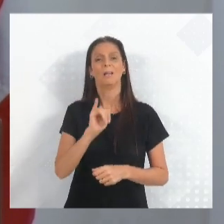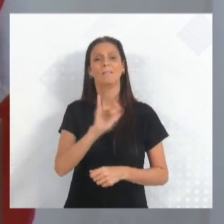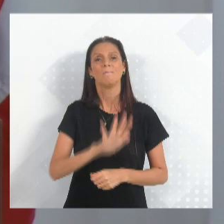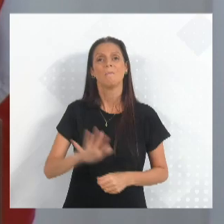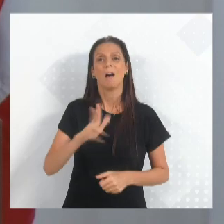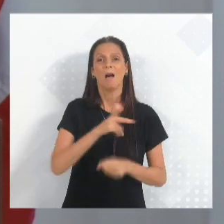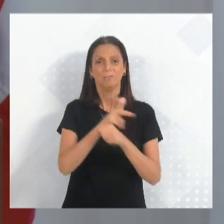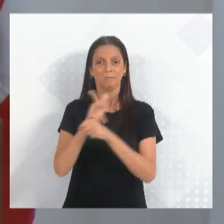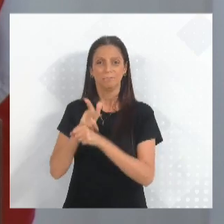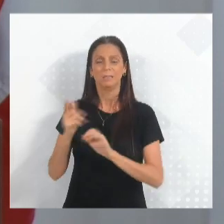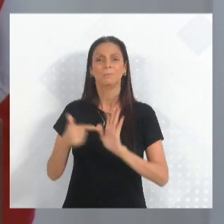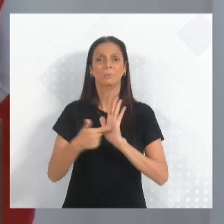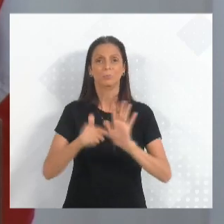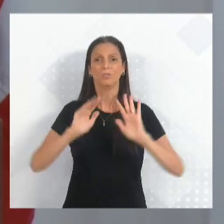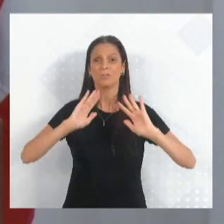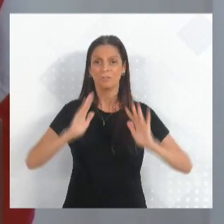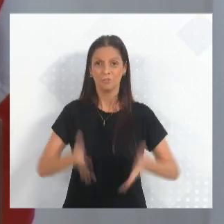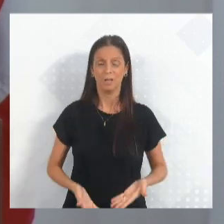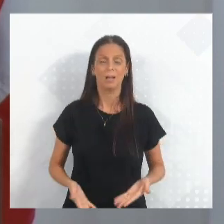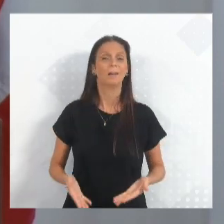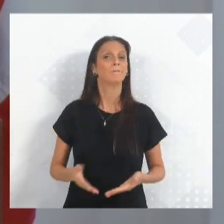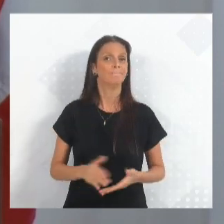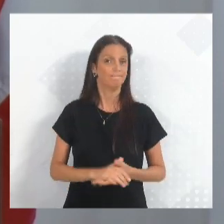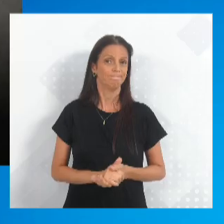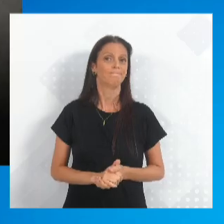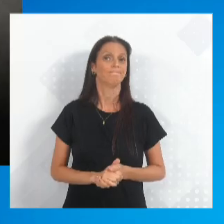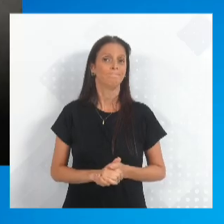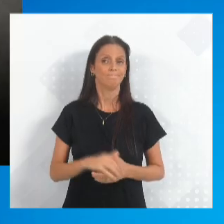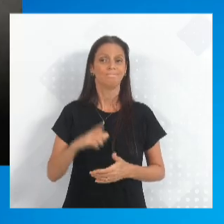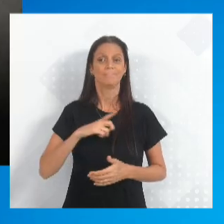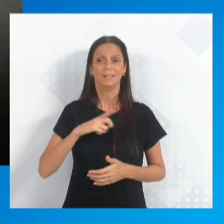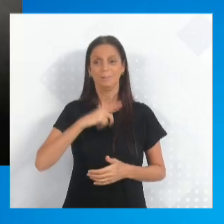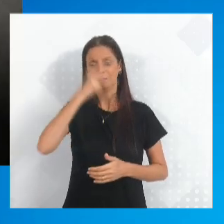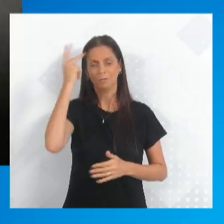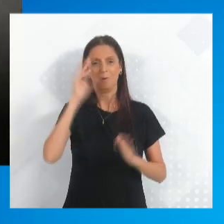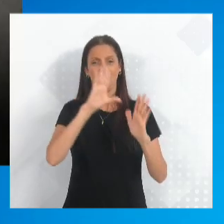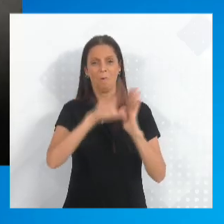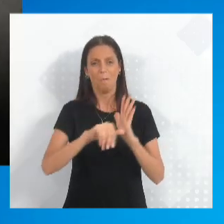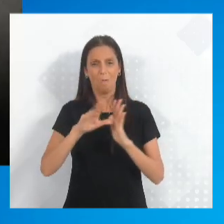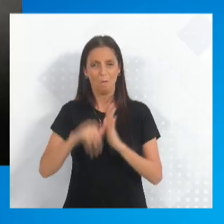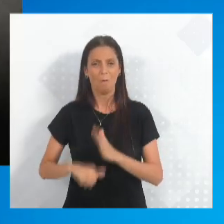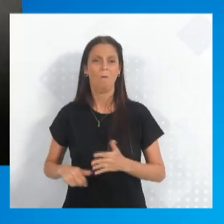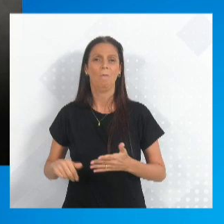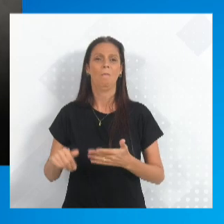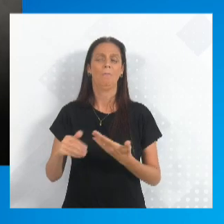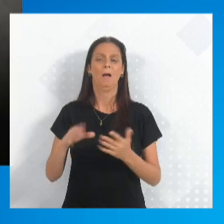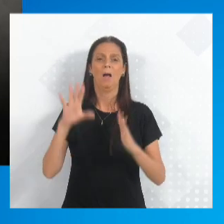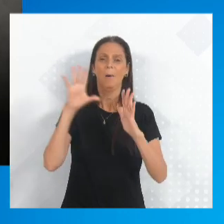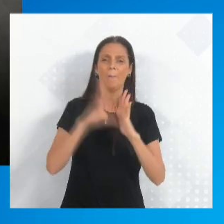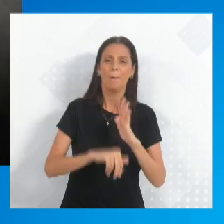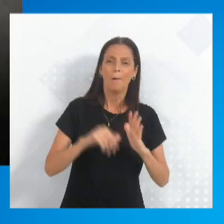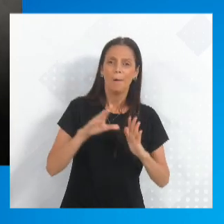vereadores, a imagem de mais vândalos roubando,